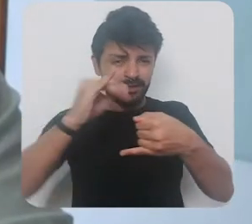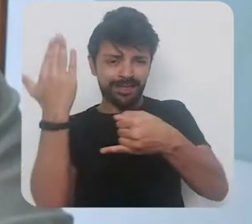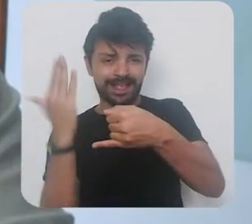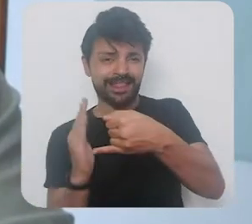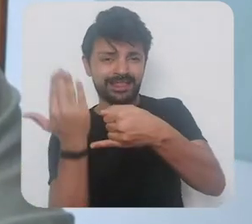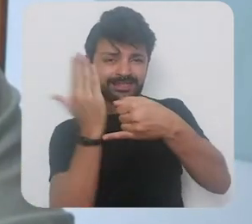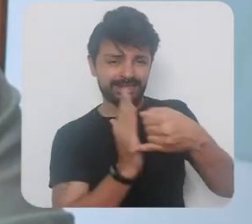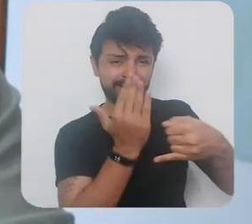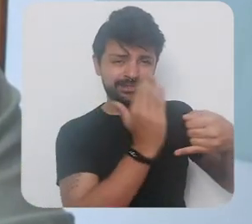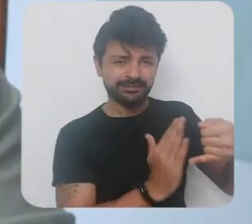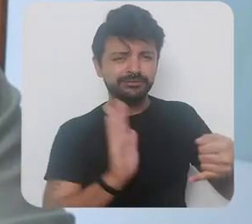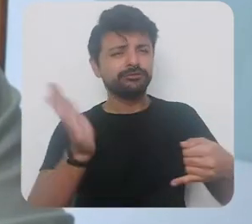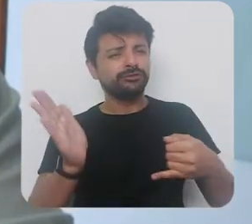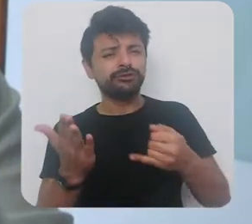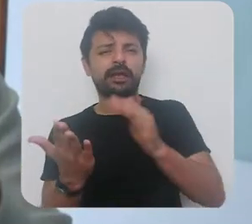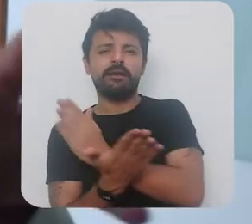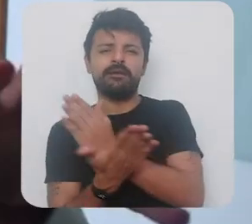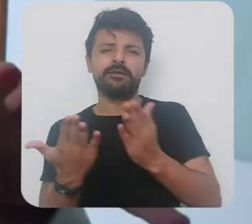maneiras